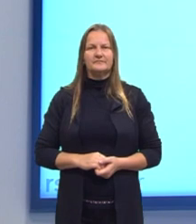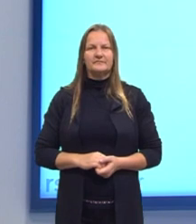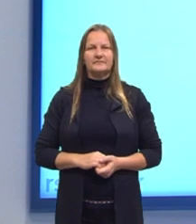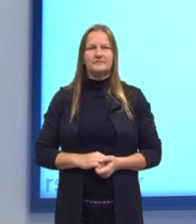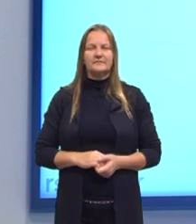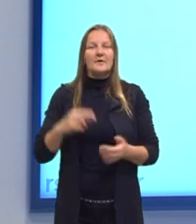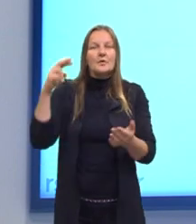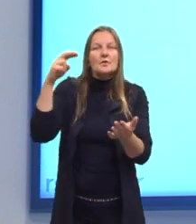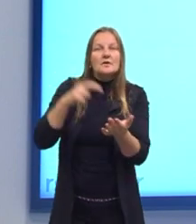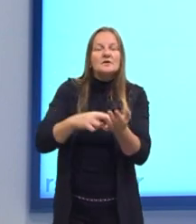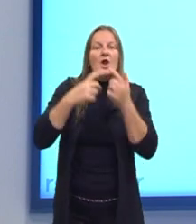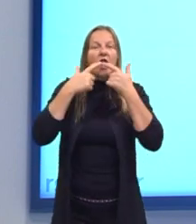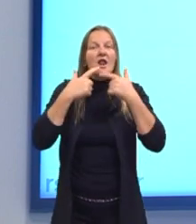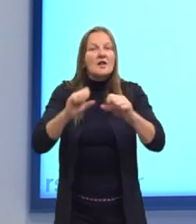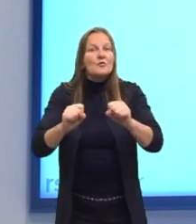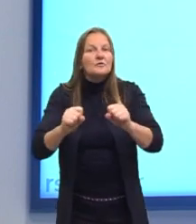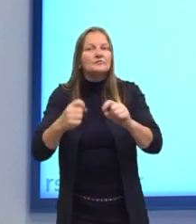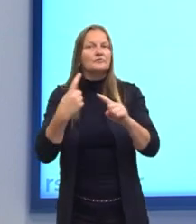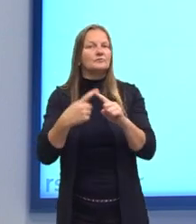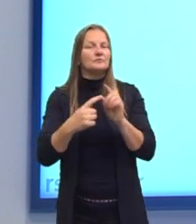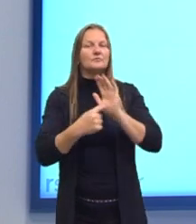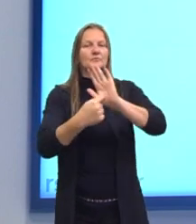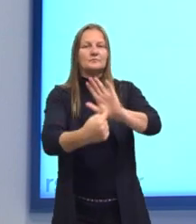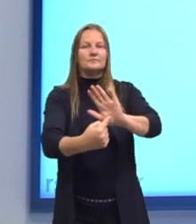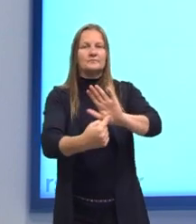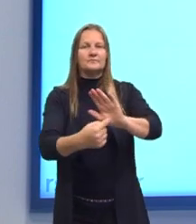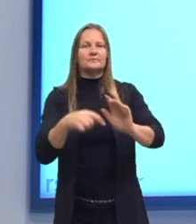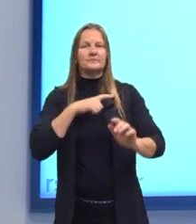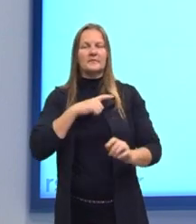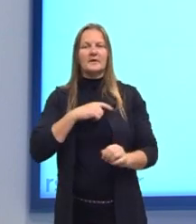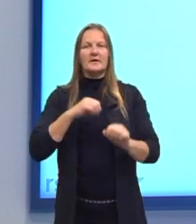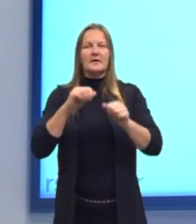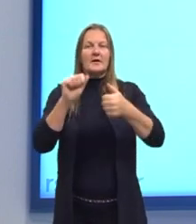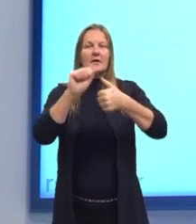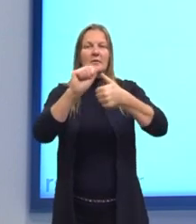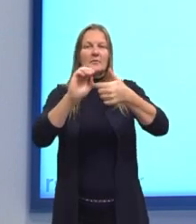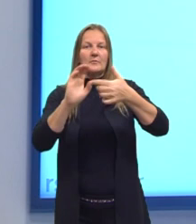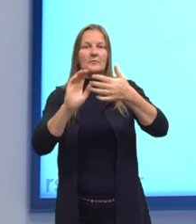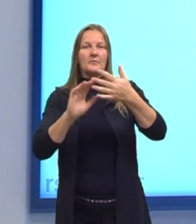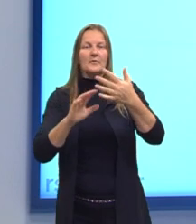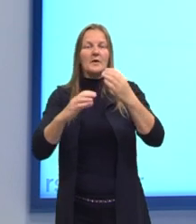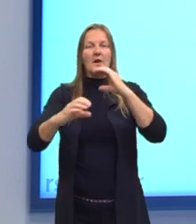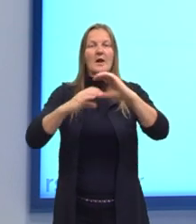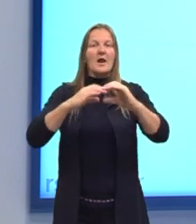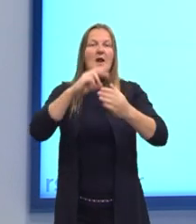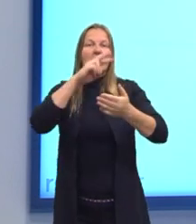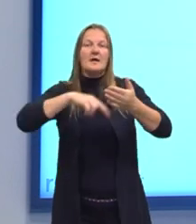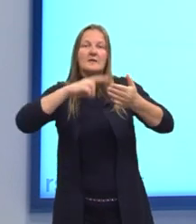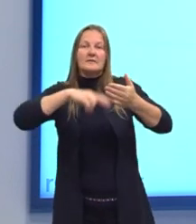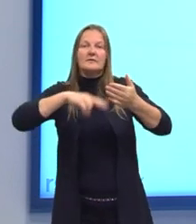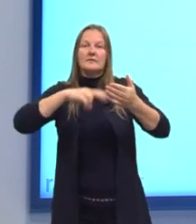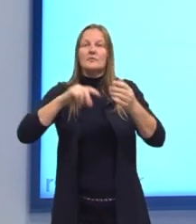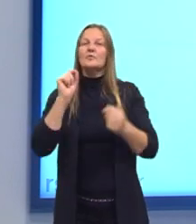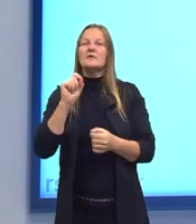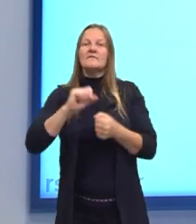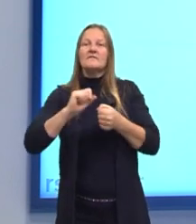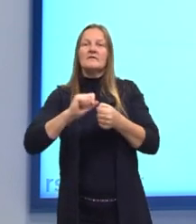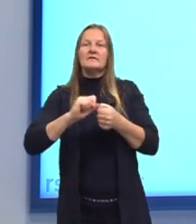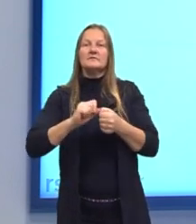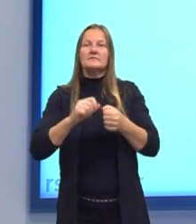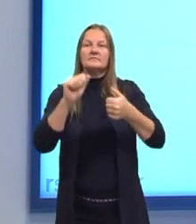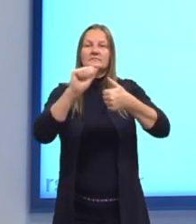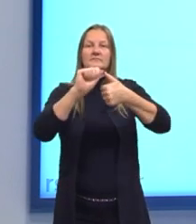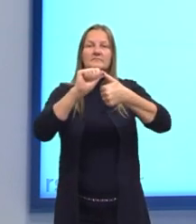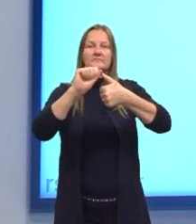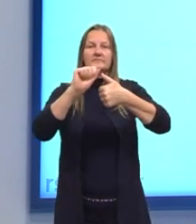o registro linguístico apresentado A letra I dessa canção O que ela nos faz? Letra